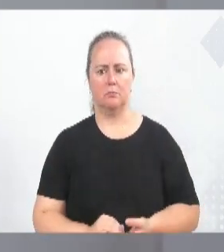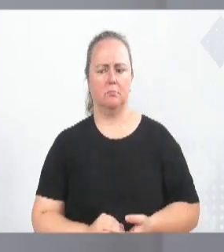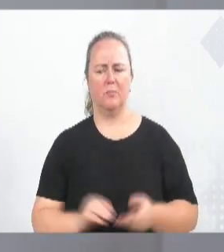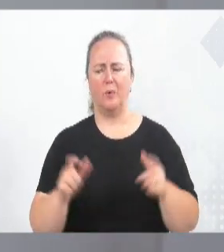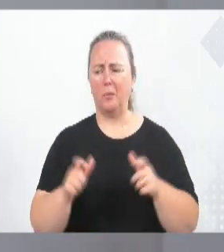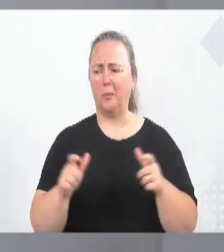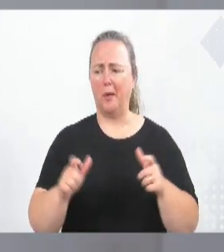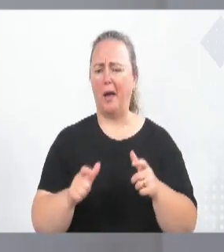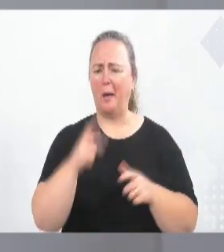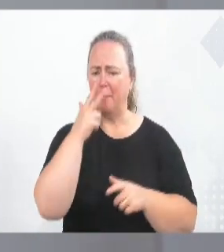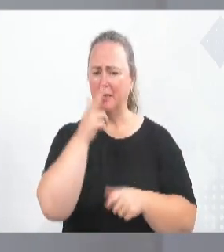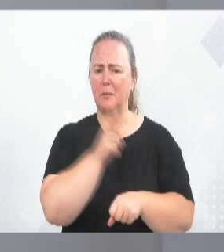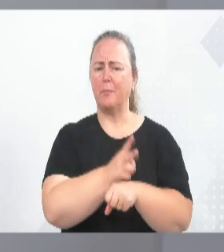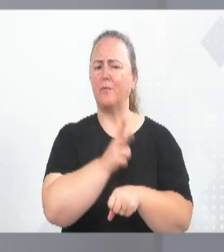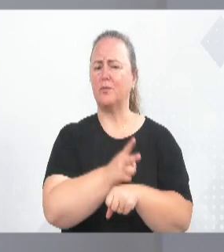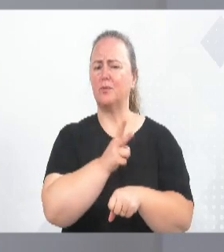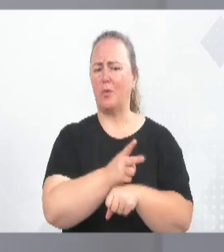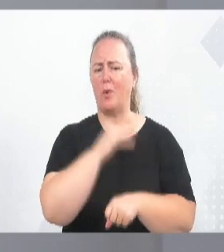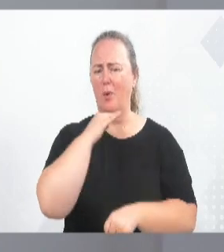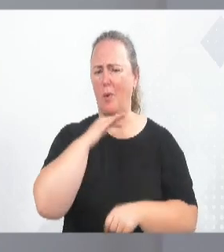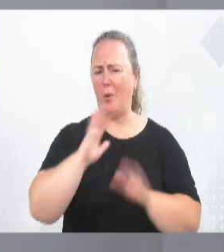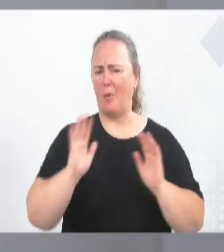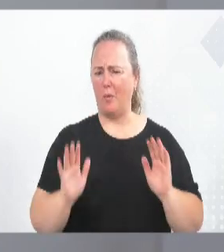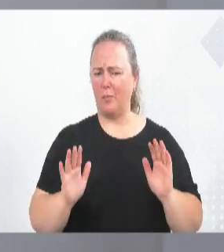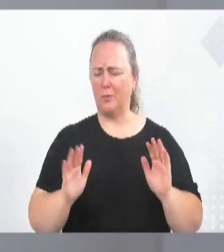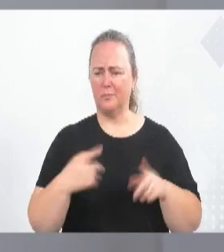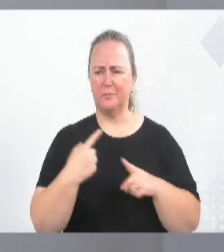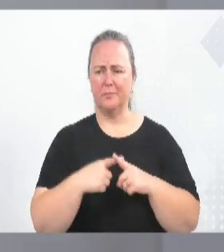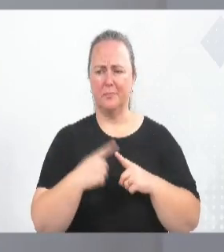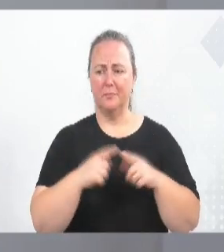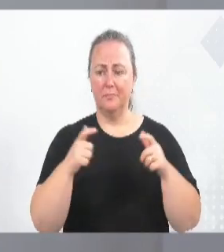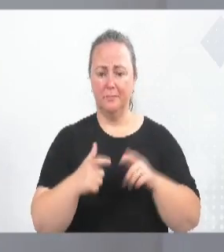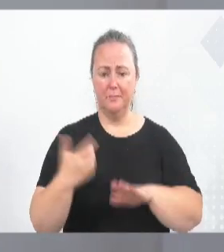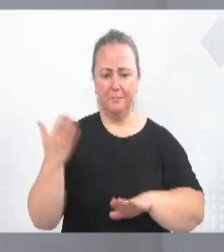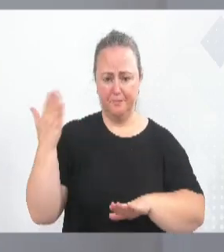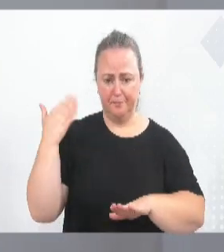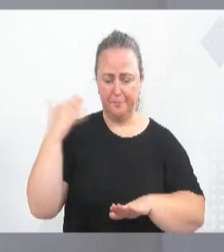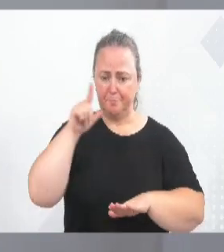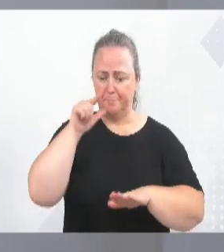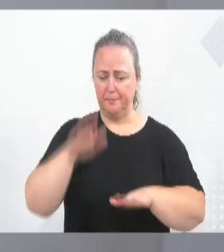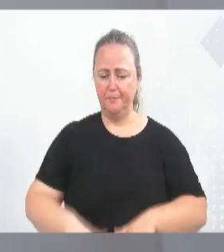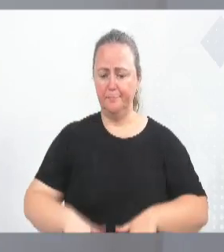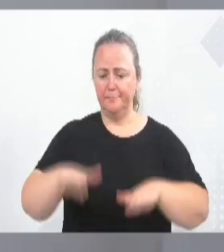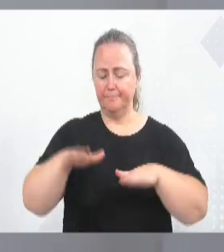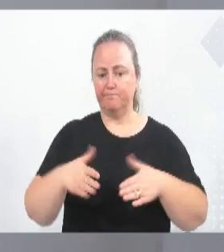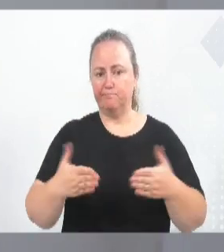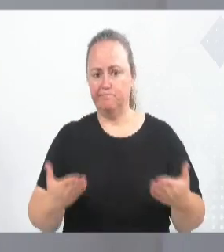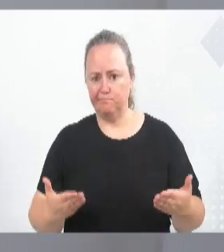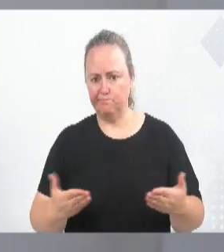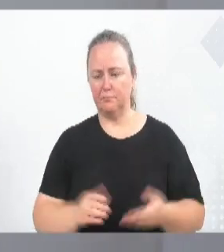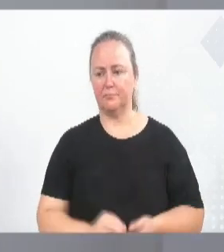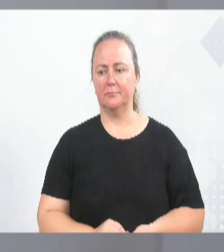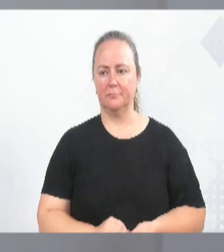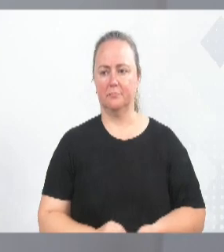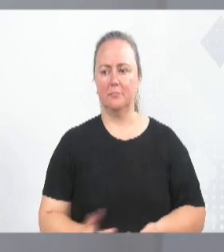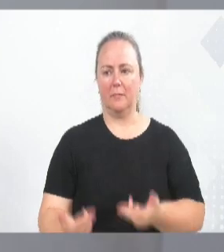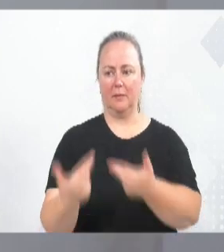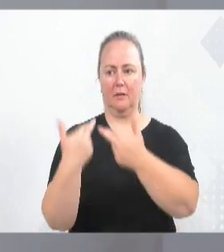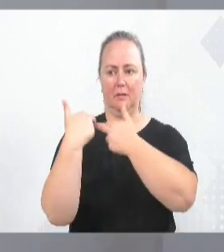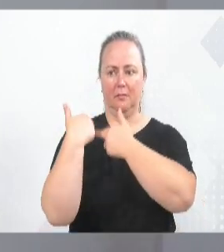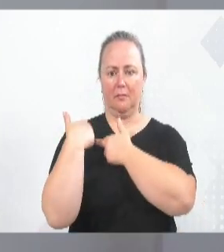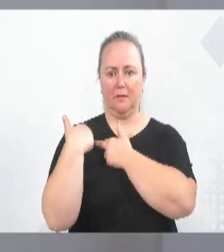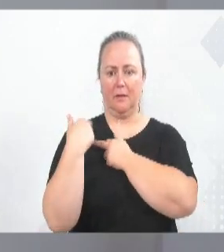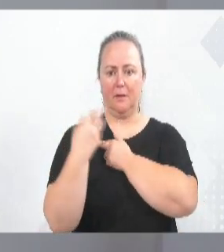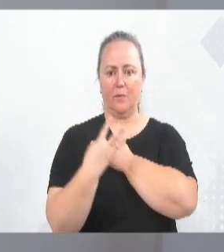muito ruim, porque o espaço onde ela estava pega enchente. Ou seja, ela é responsável por mais de 42